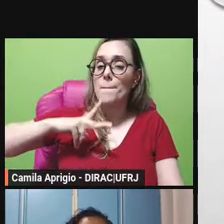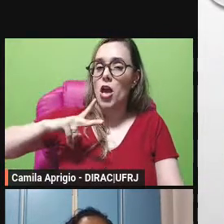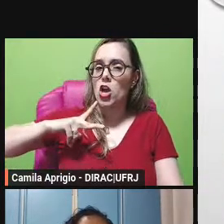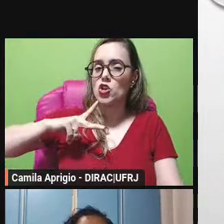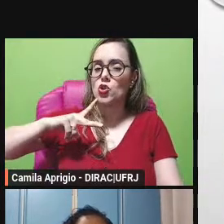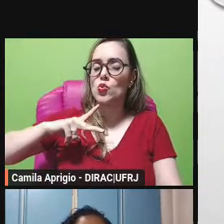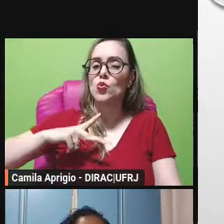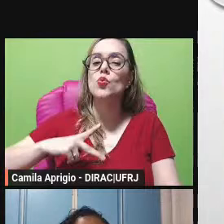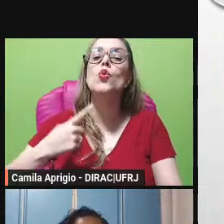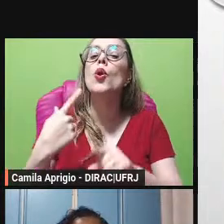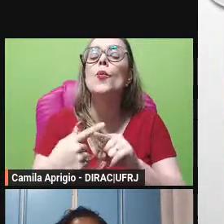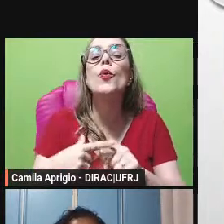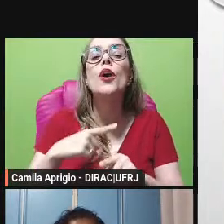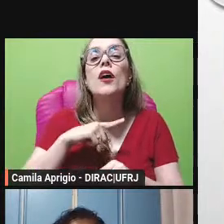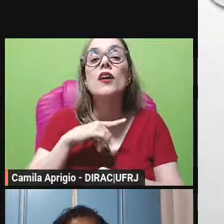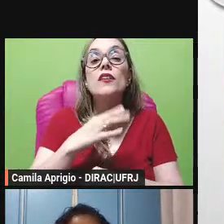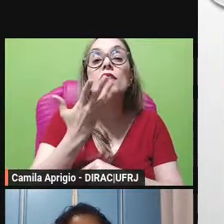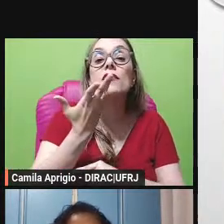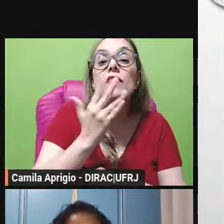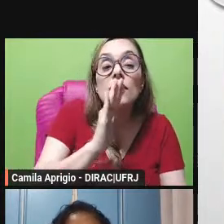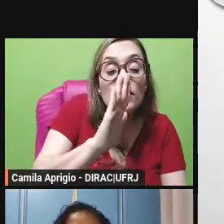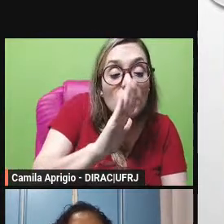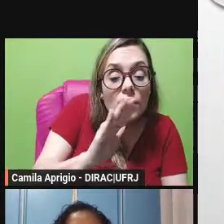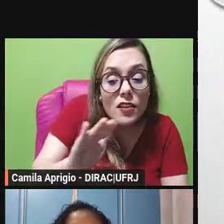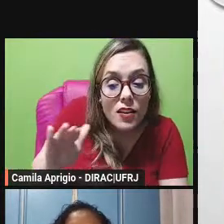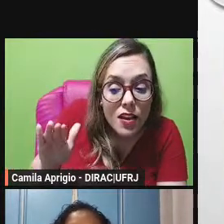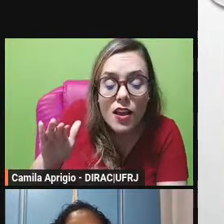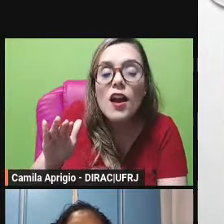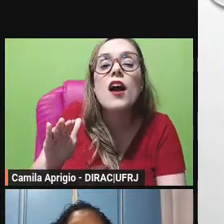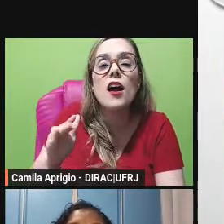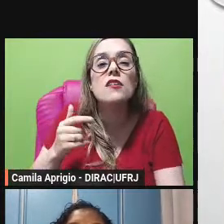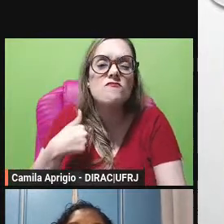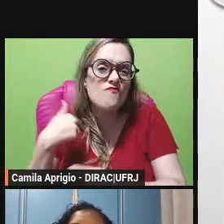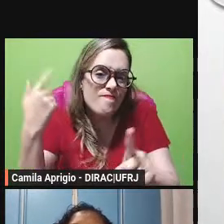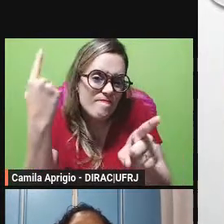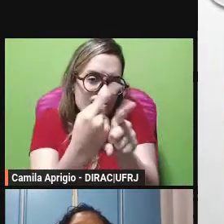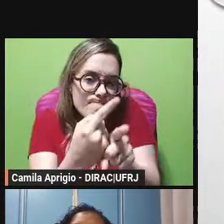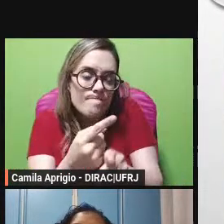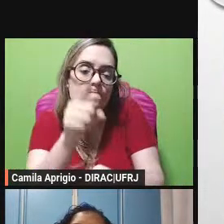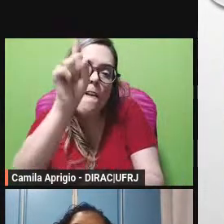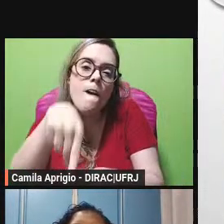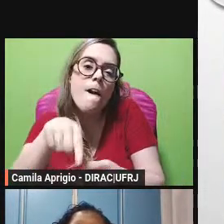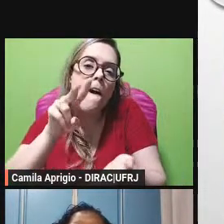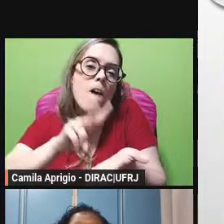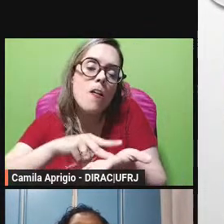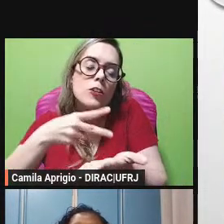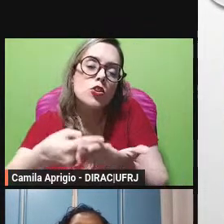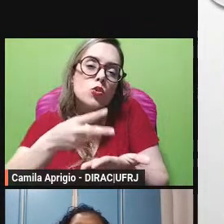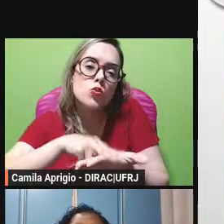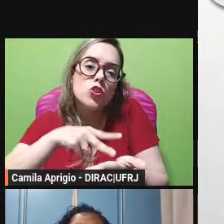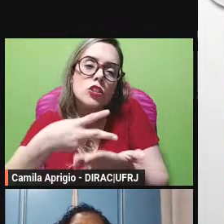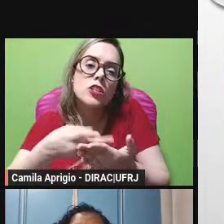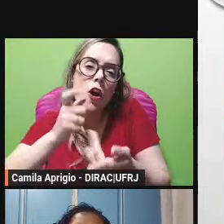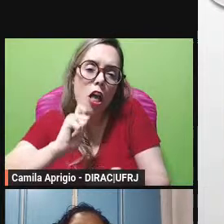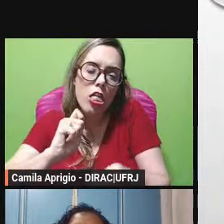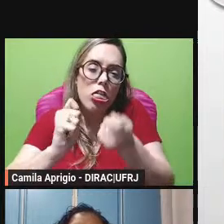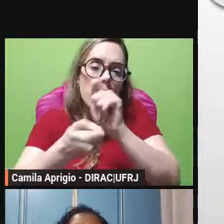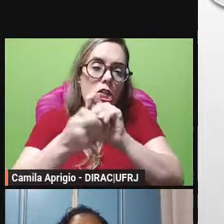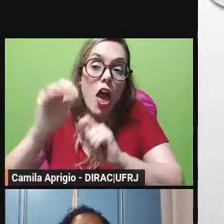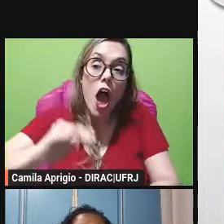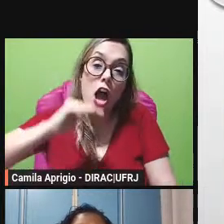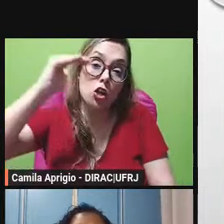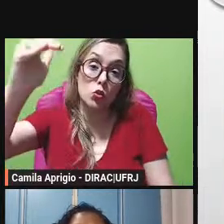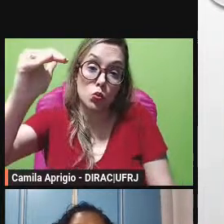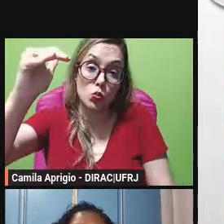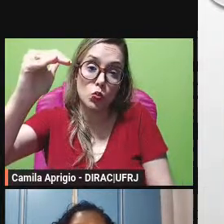o que ele encontra aqui no Brasil são traduções né e traduções muito mais adequadas pra adulto uma linguagem bastante dura